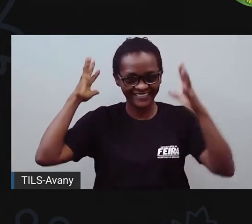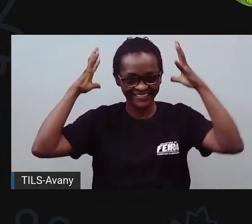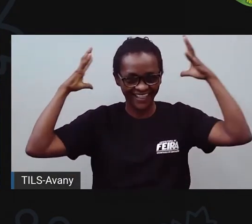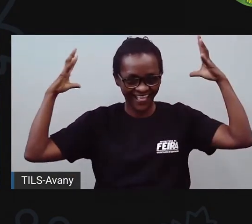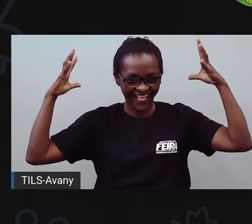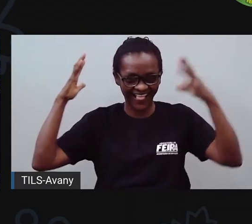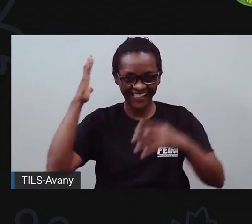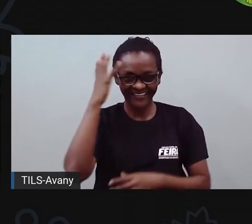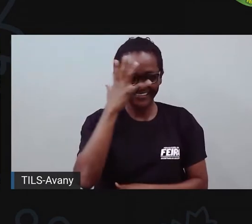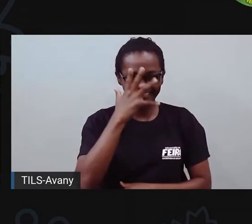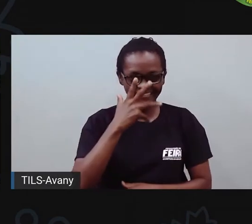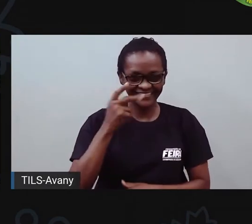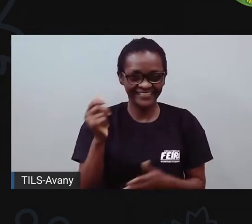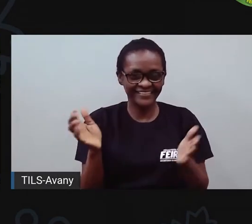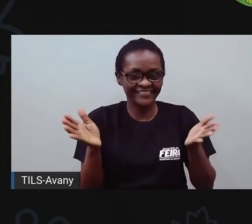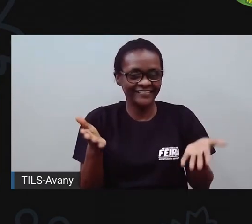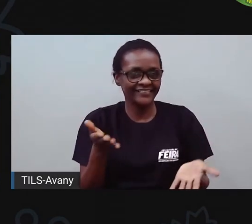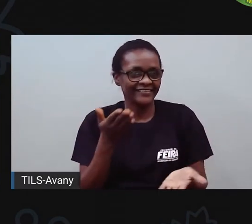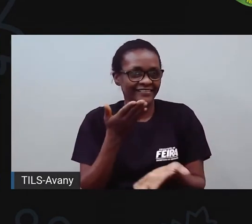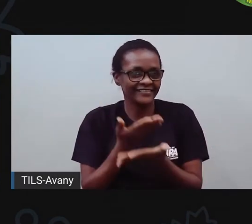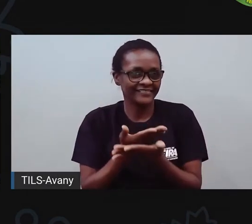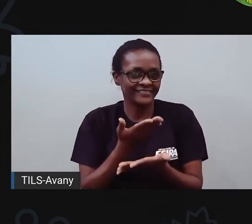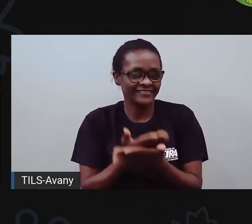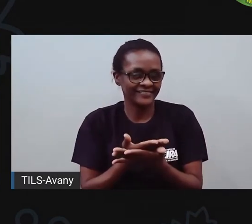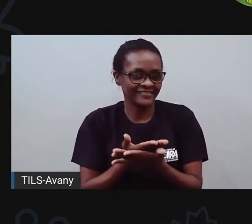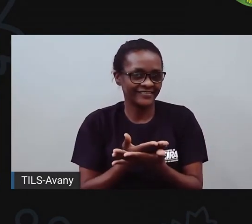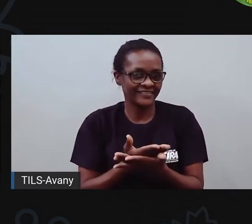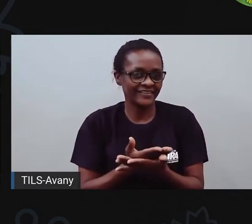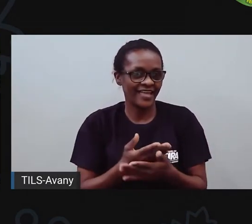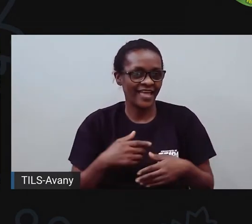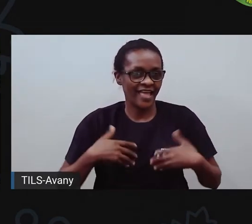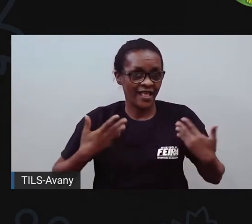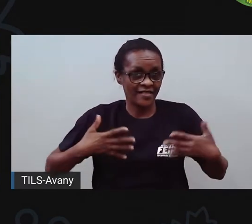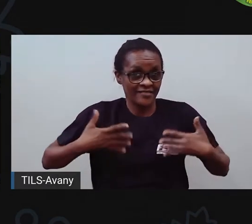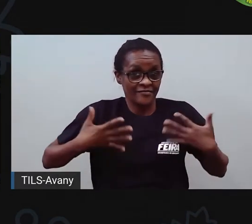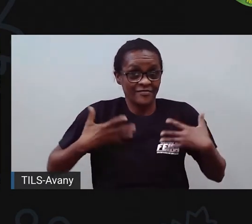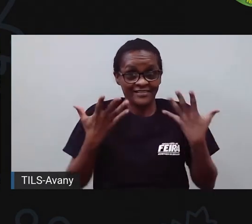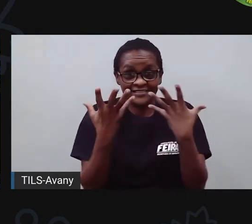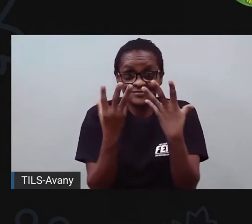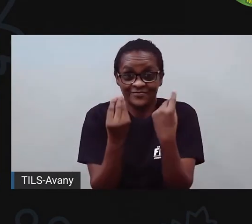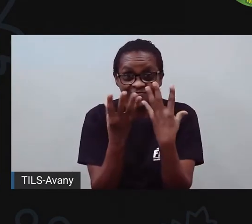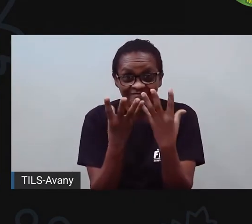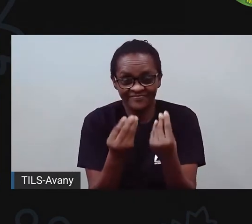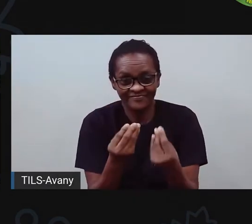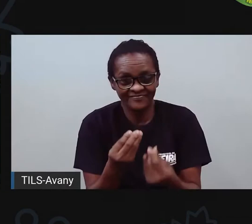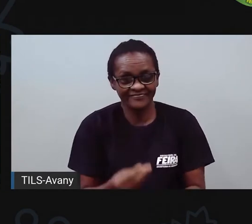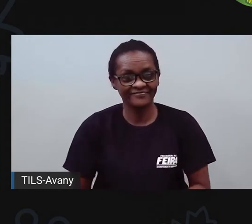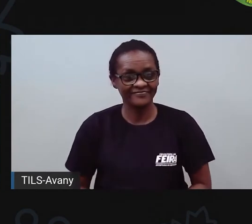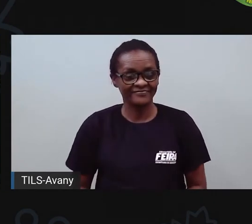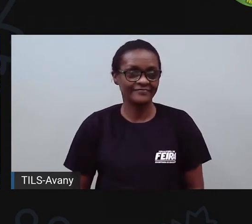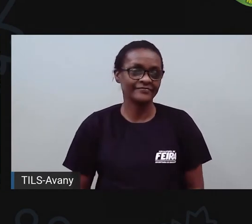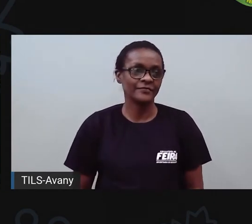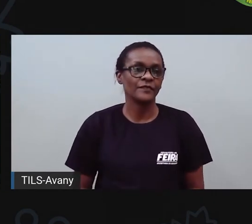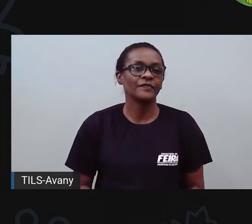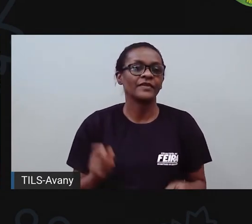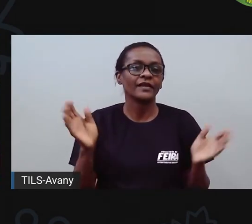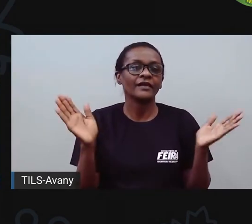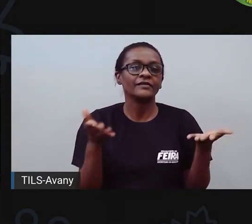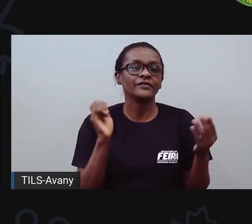aula começando, Pró-Maria super animada, como sempre, né? Então, por favor, vamos fazer o que agora? Olha,